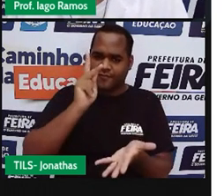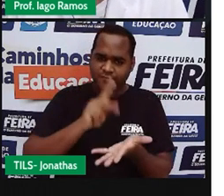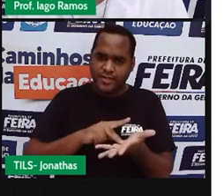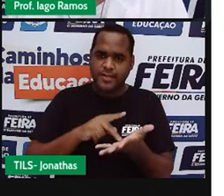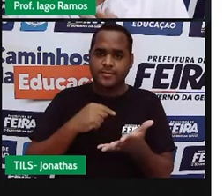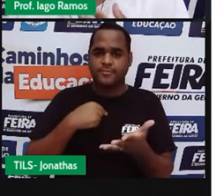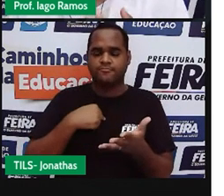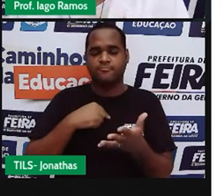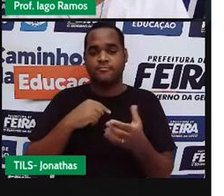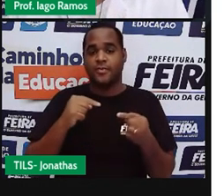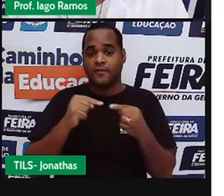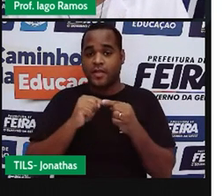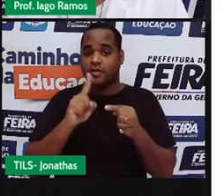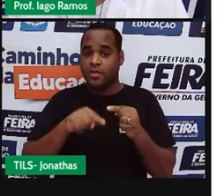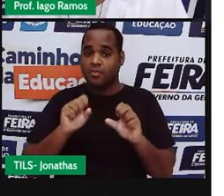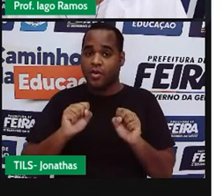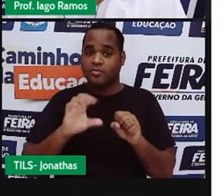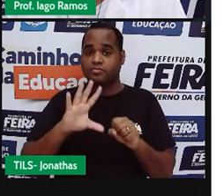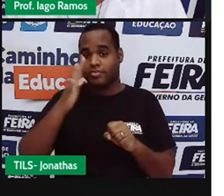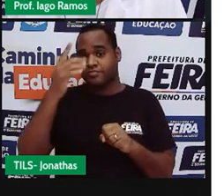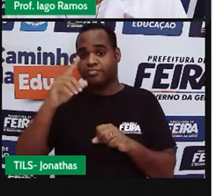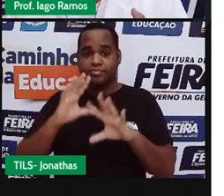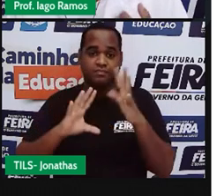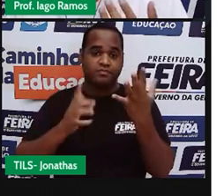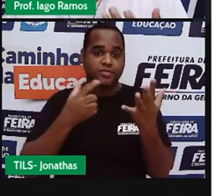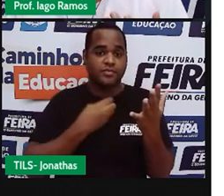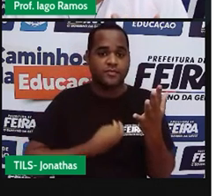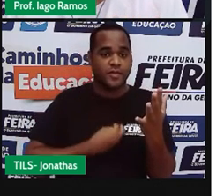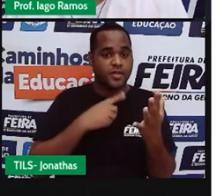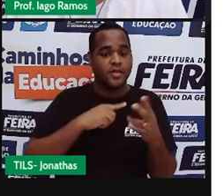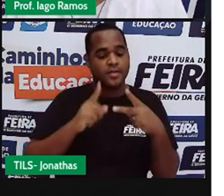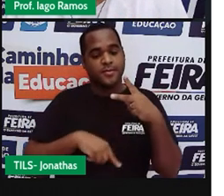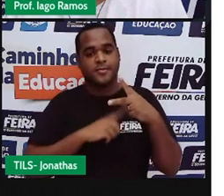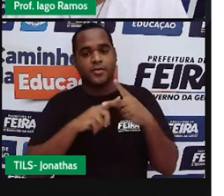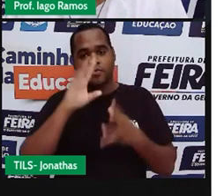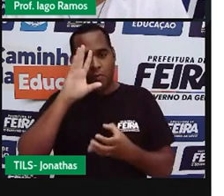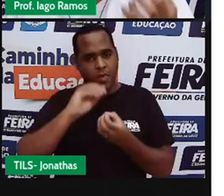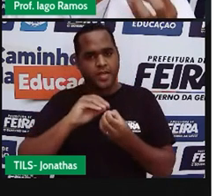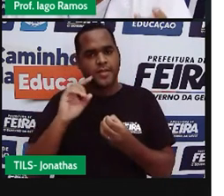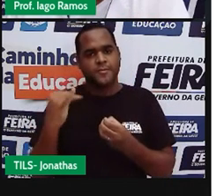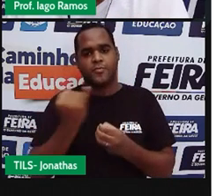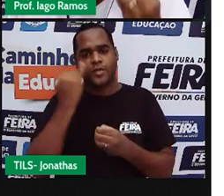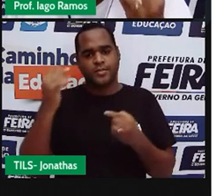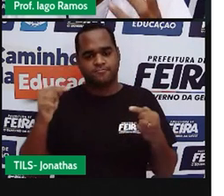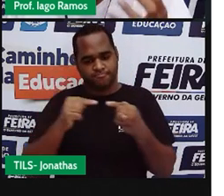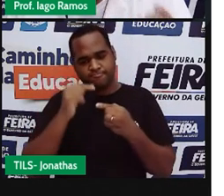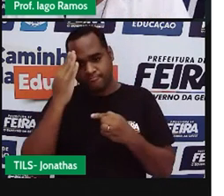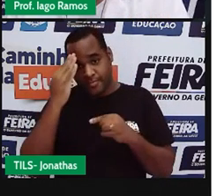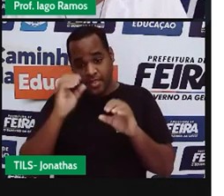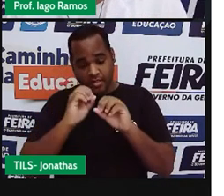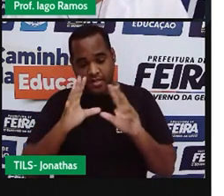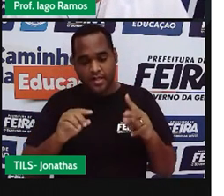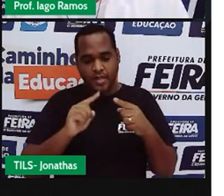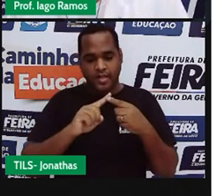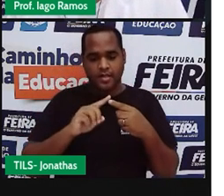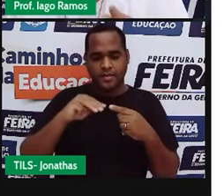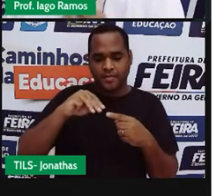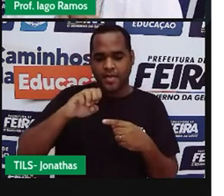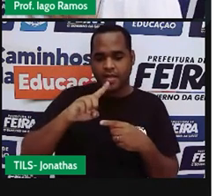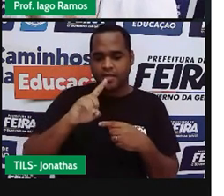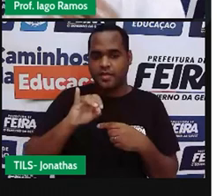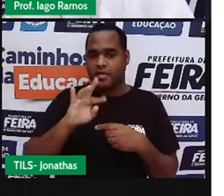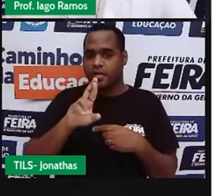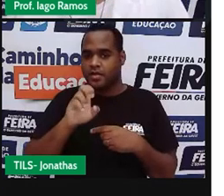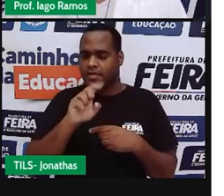geometria em situações do mundo real e compreender, entender, né, entender e